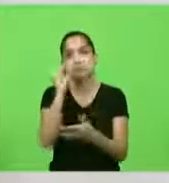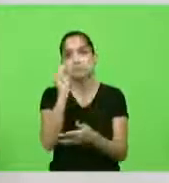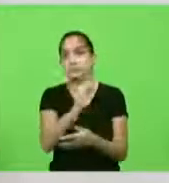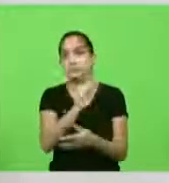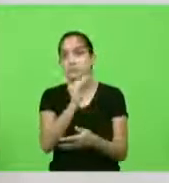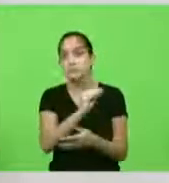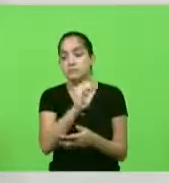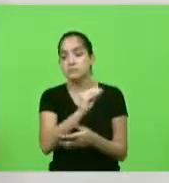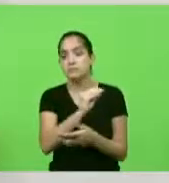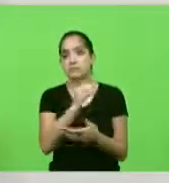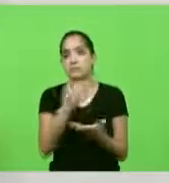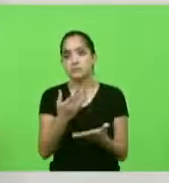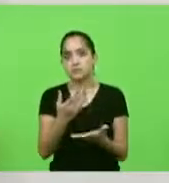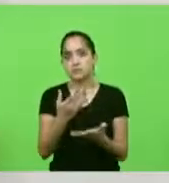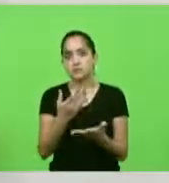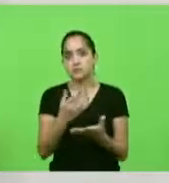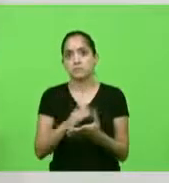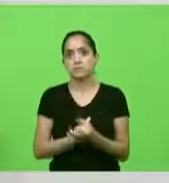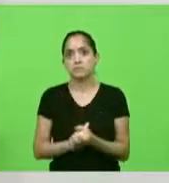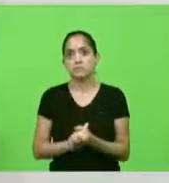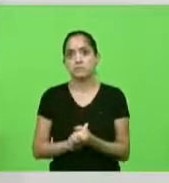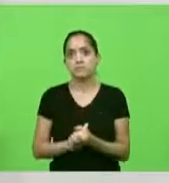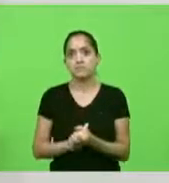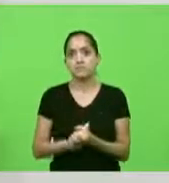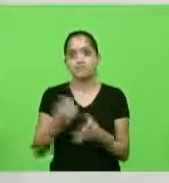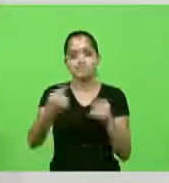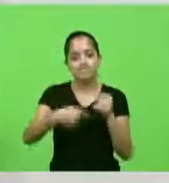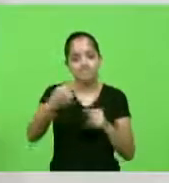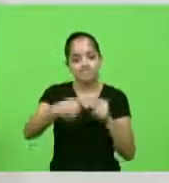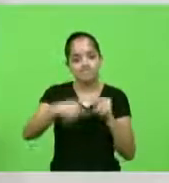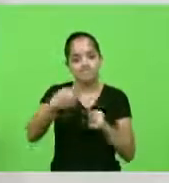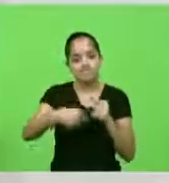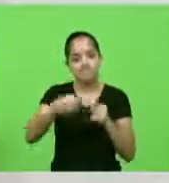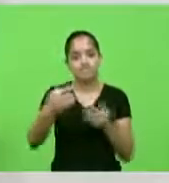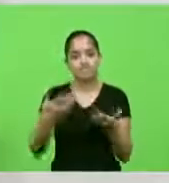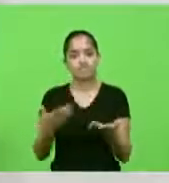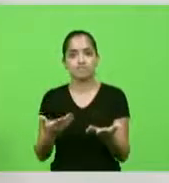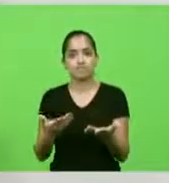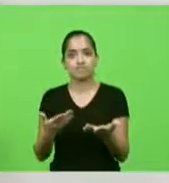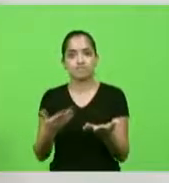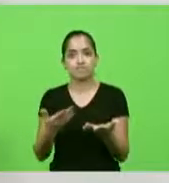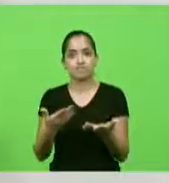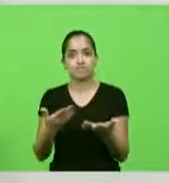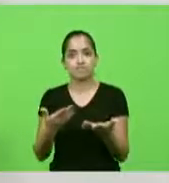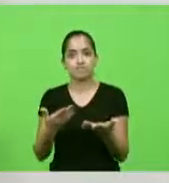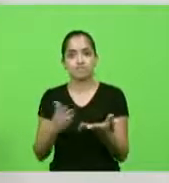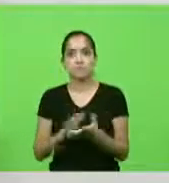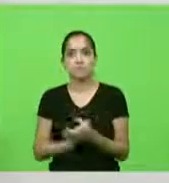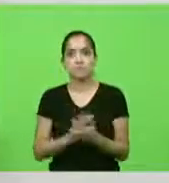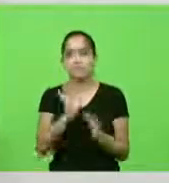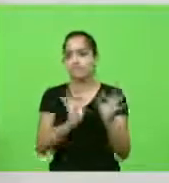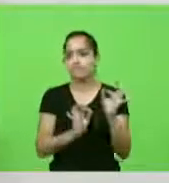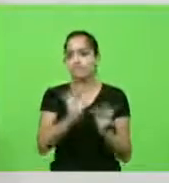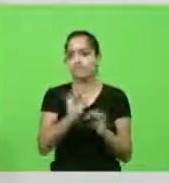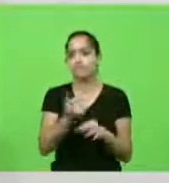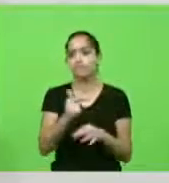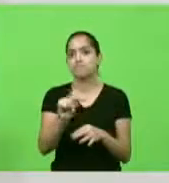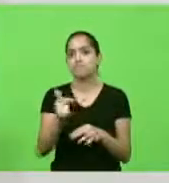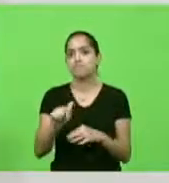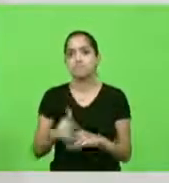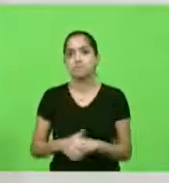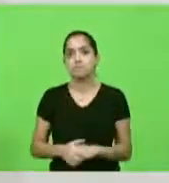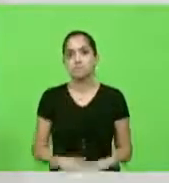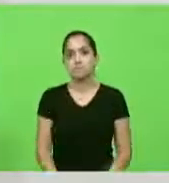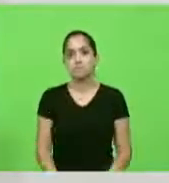olimpicamente então não se fez 30 segundos